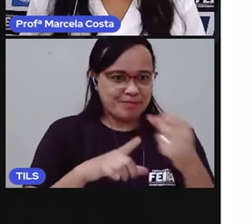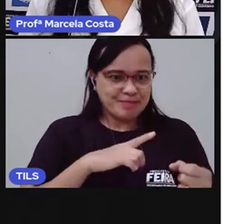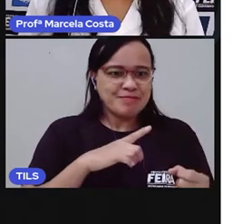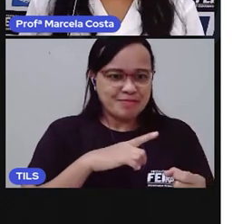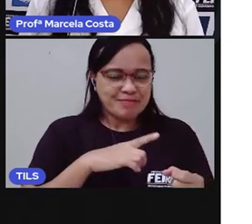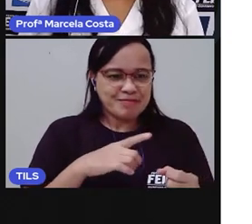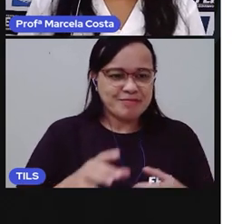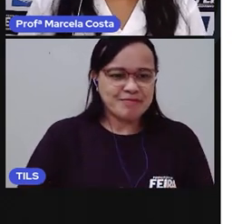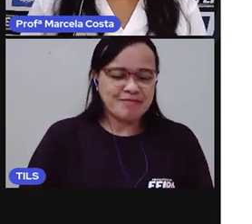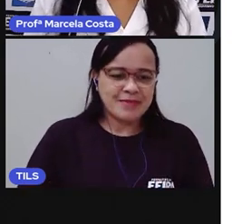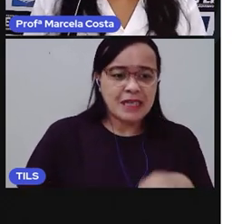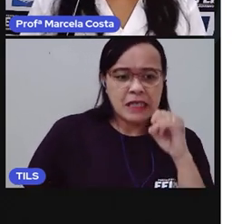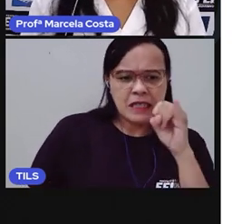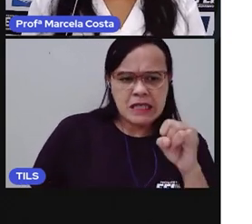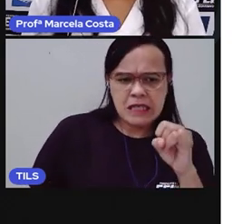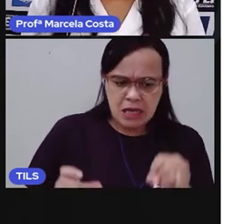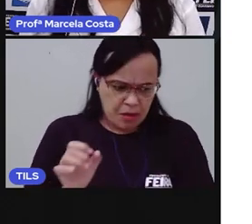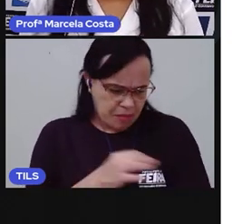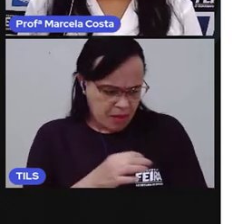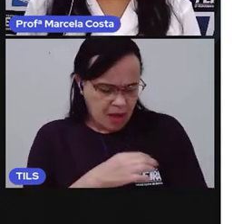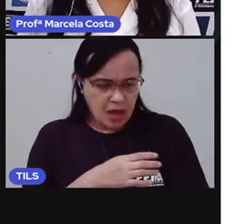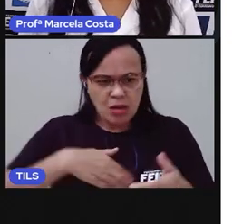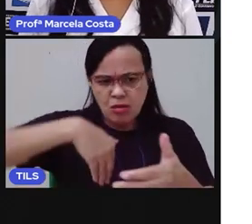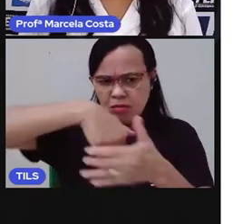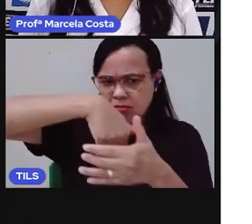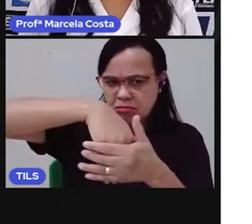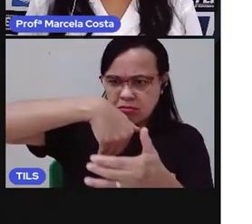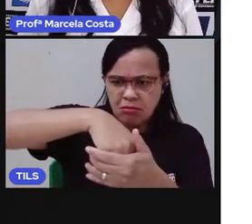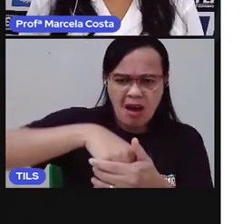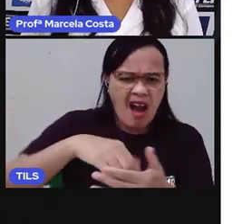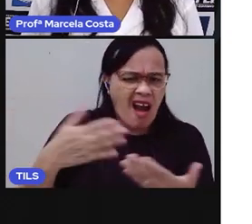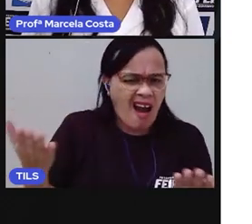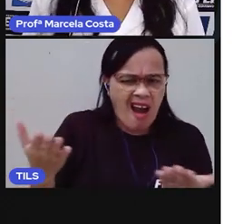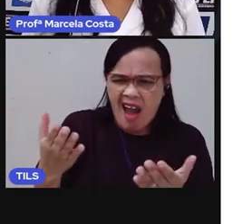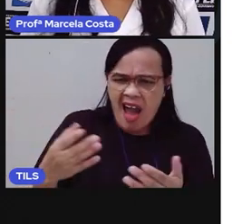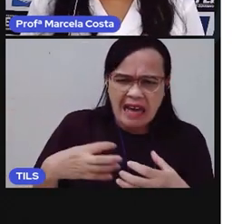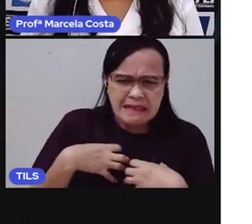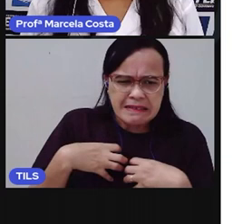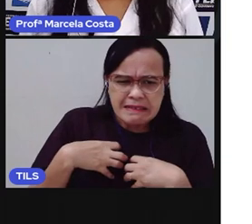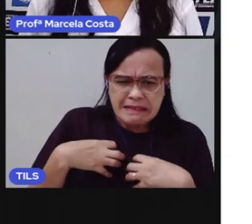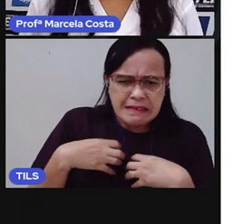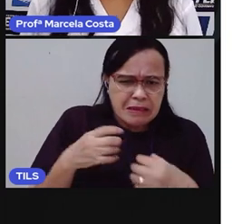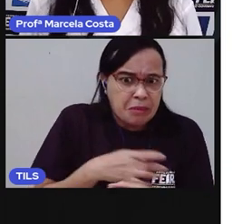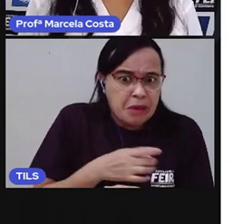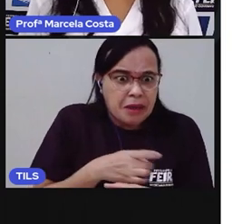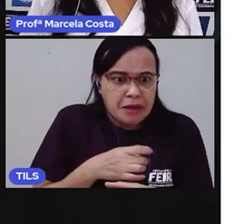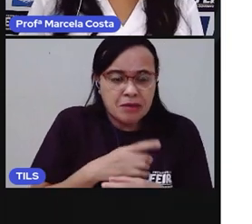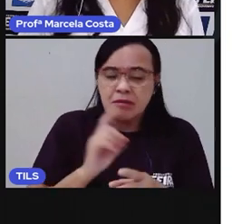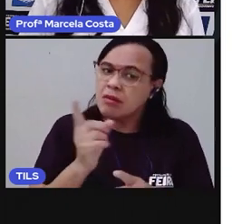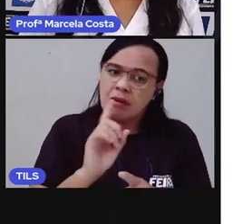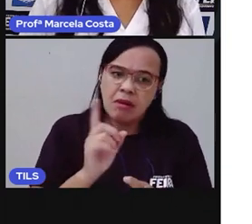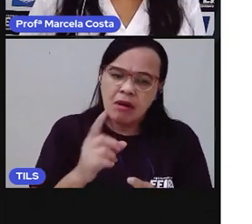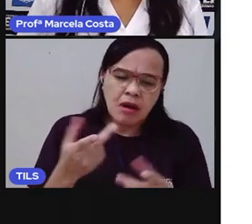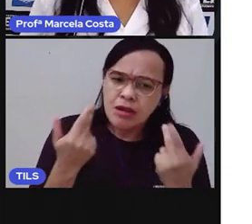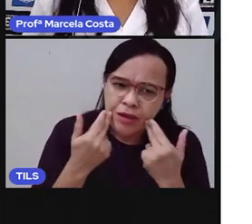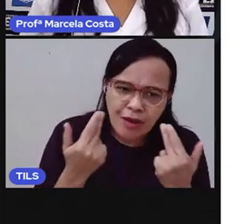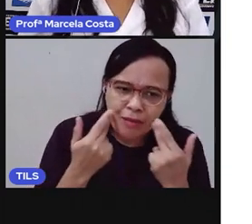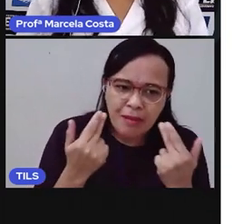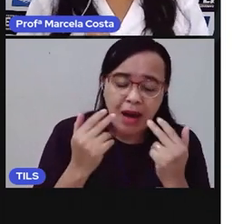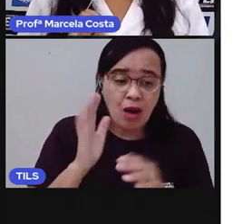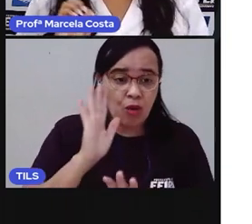tiver medo de jogar bola, por medo da bola lhe machucar, você pode conversar com seus coleguinhas antes da brincadeira.